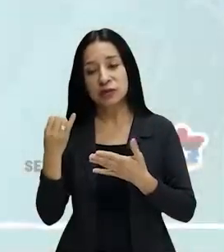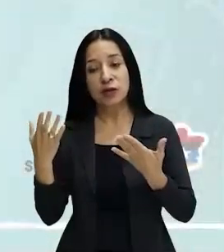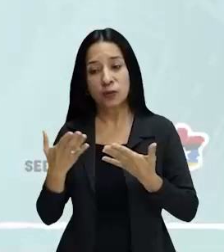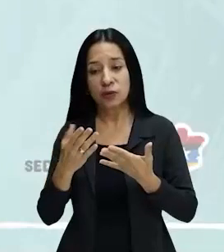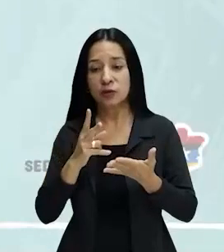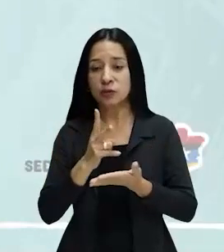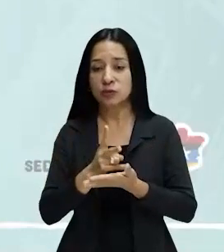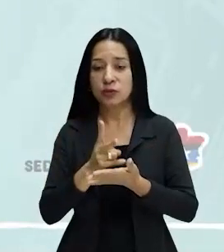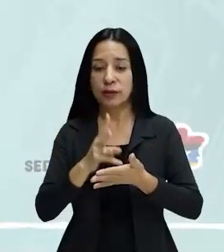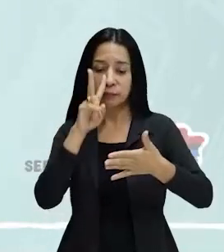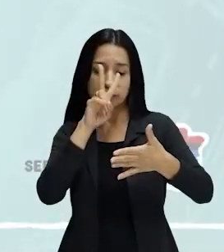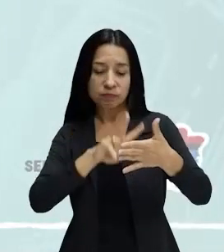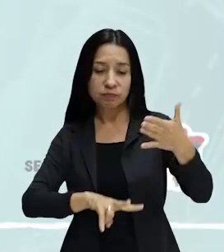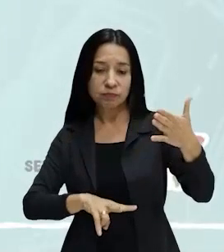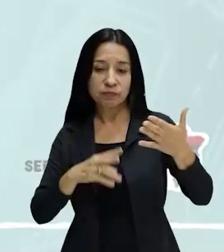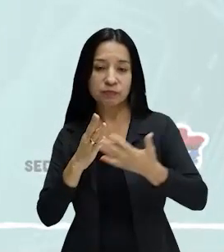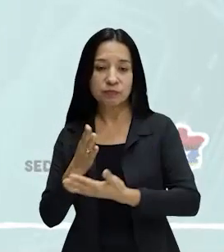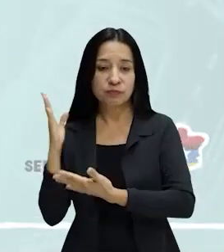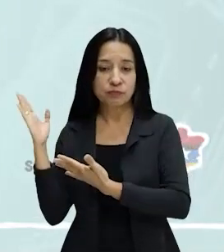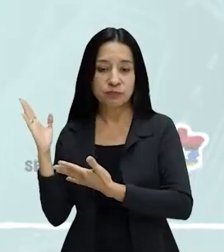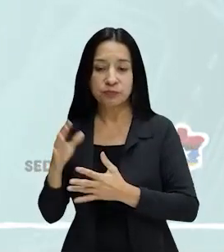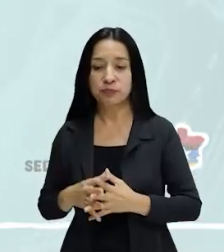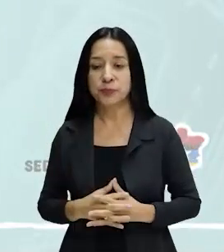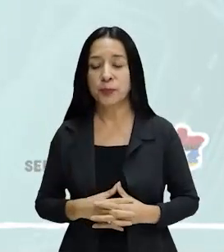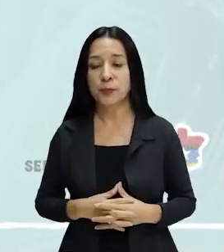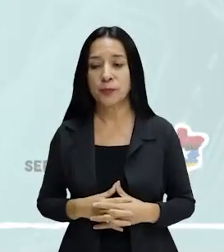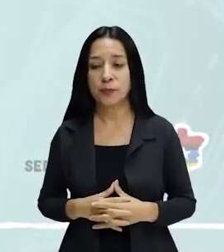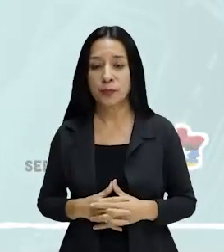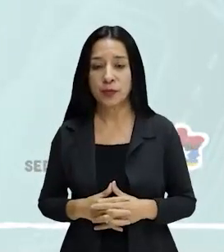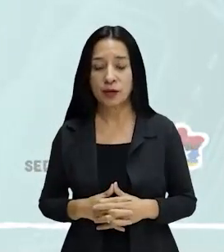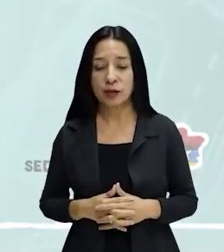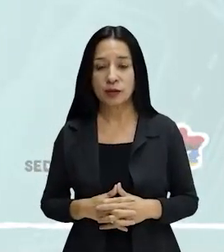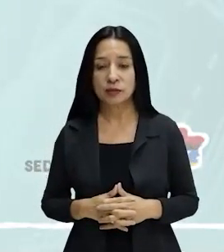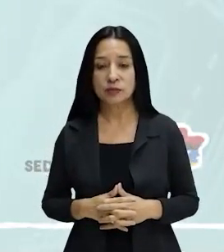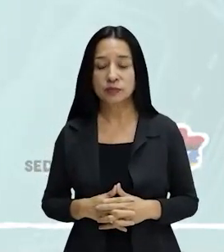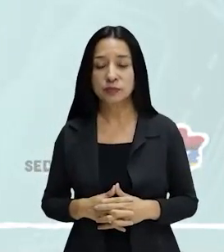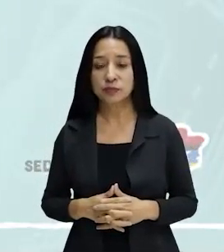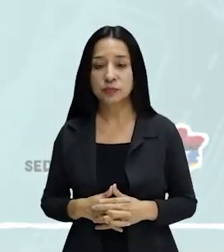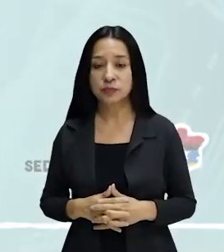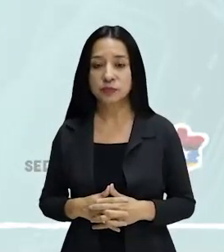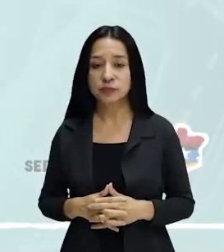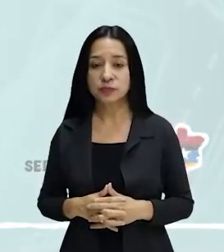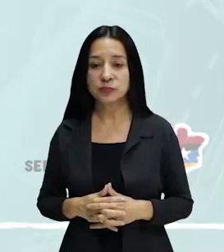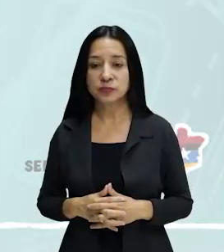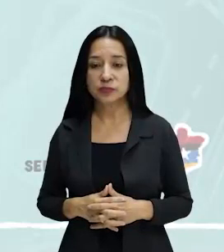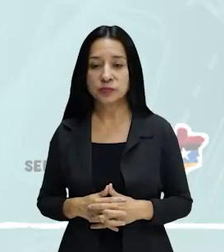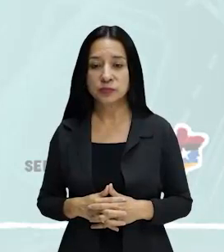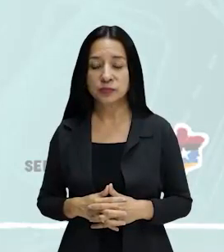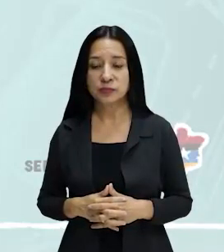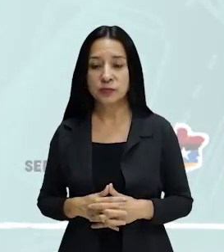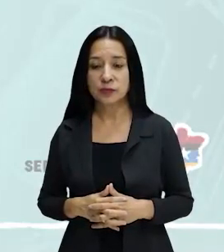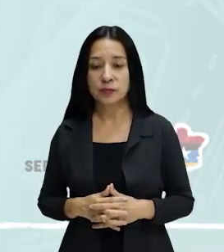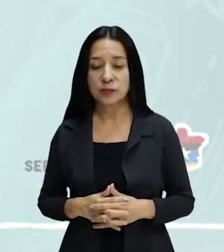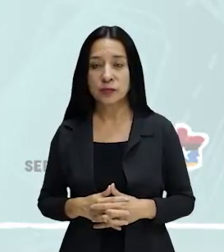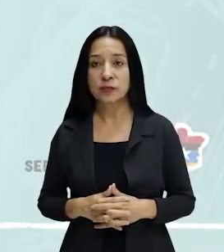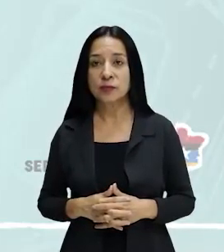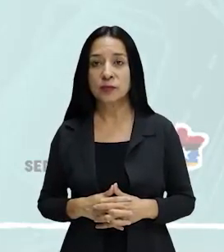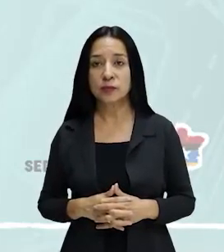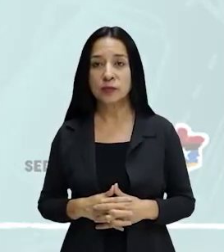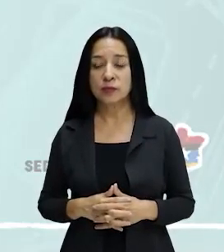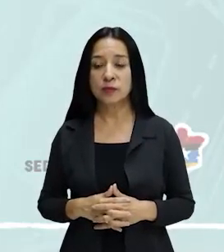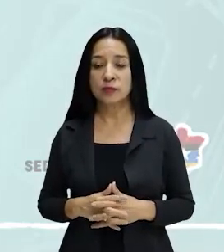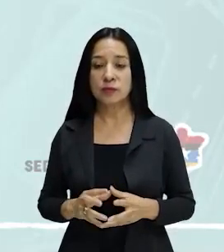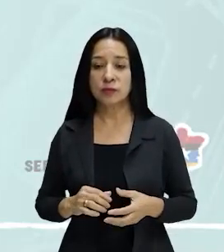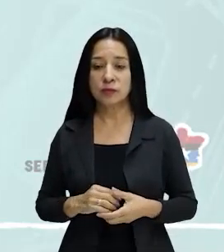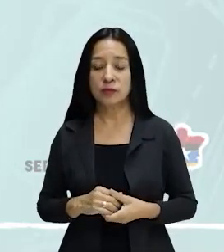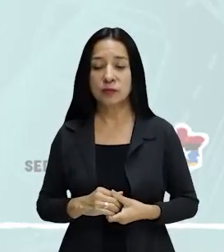começar com uma declaração de amor. Escritor brasileiro, adoro a língua portuguesa. Esta, última